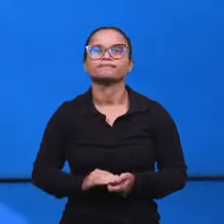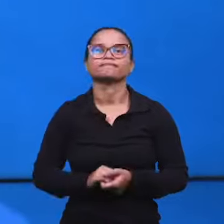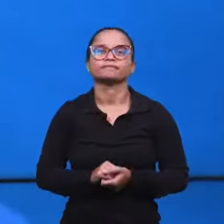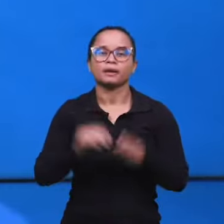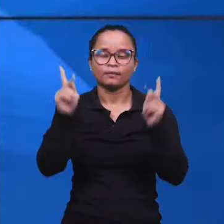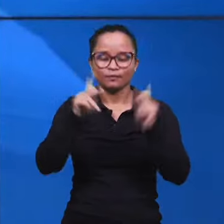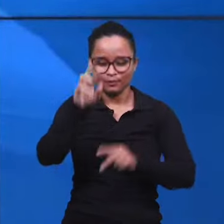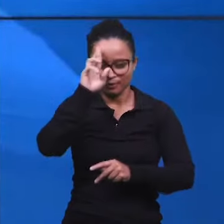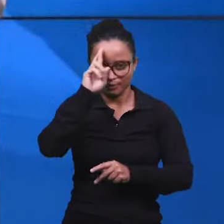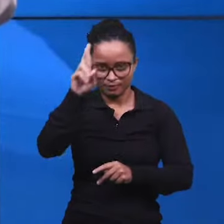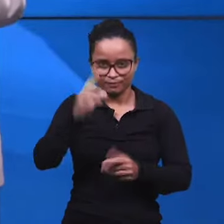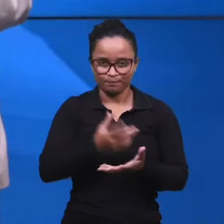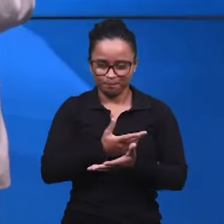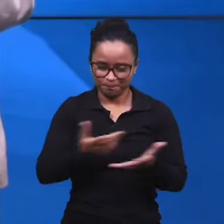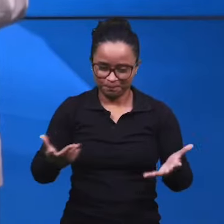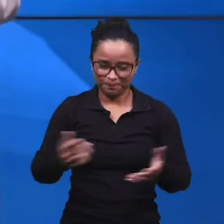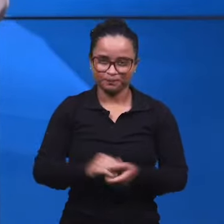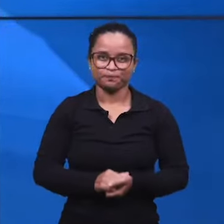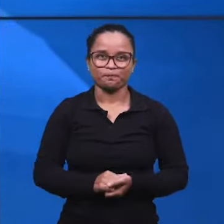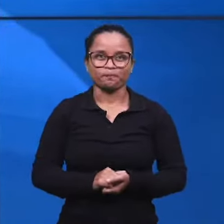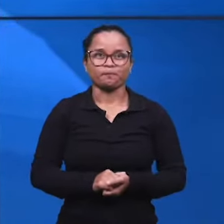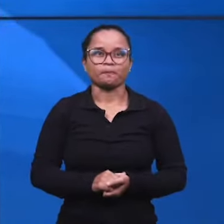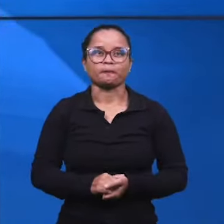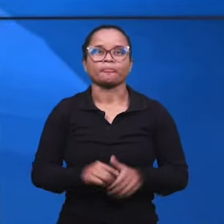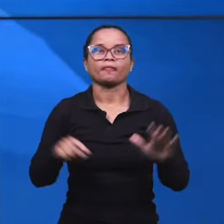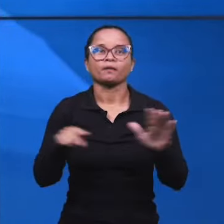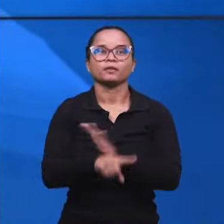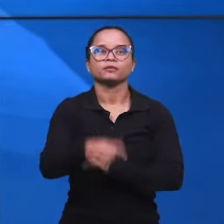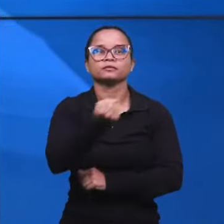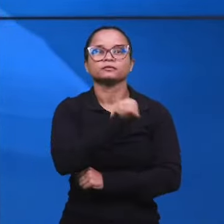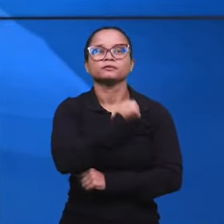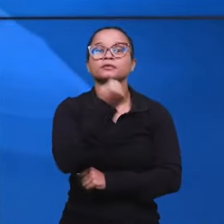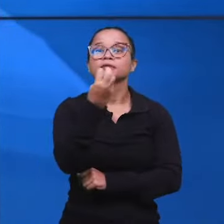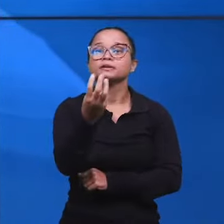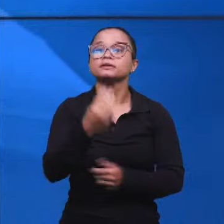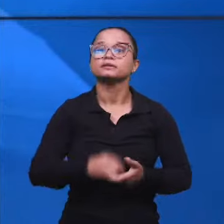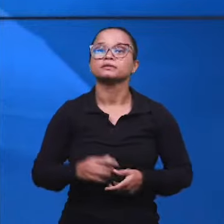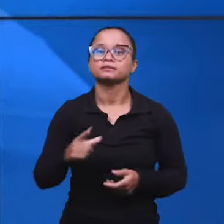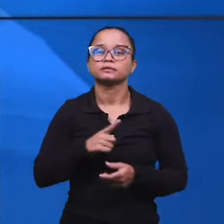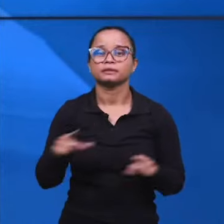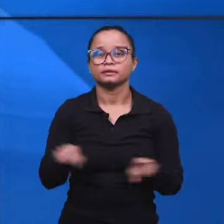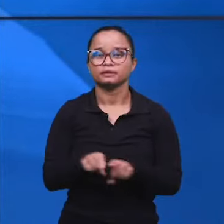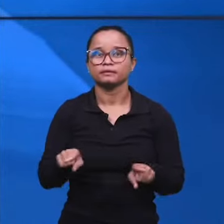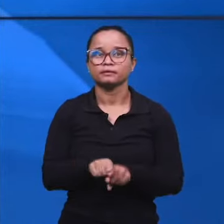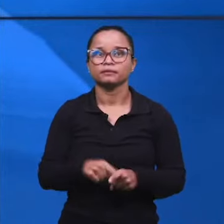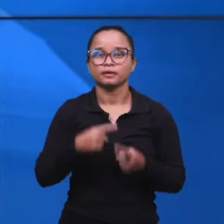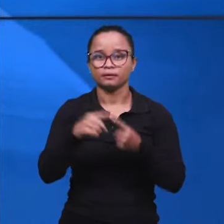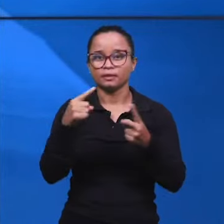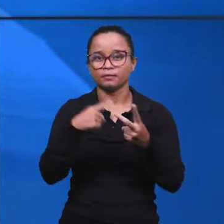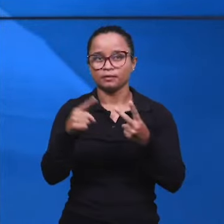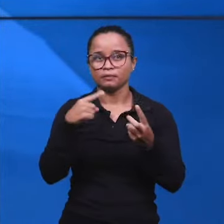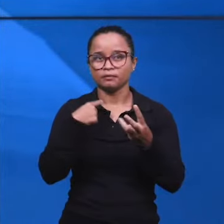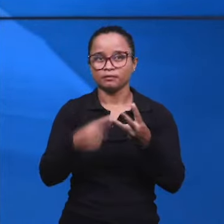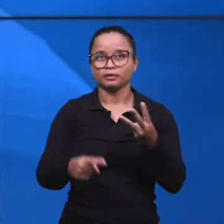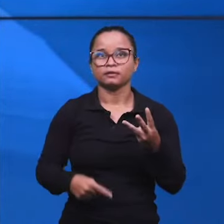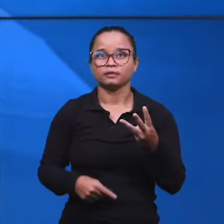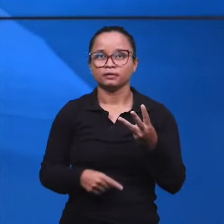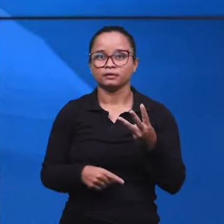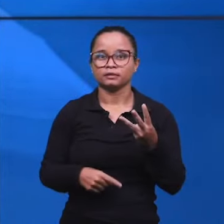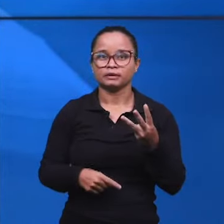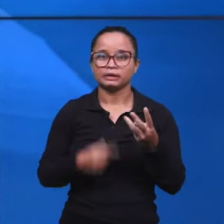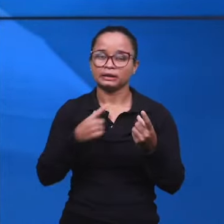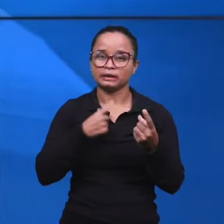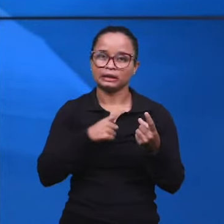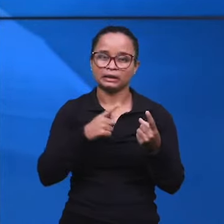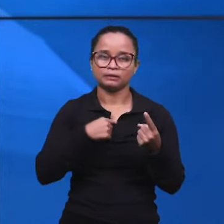paz do senhor. Muito bem, irmãos, agora a pergunta 3. Ela também tem uma divisão em três etapas. Nós vamos ver, então,